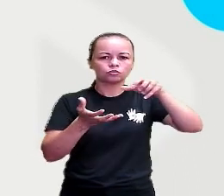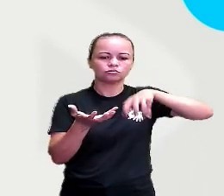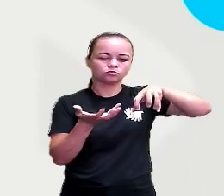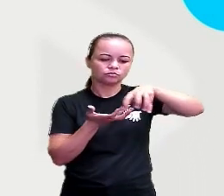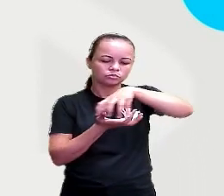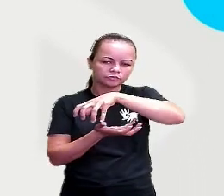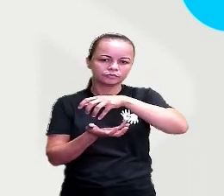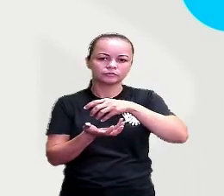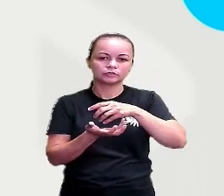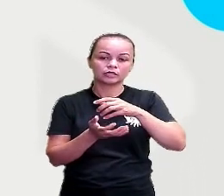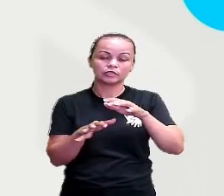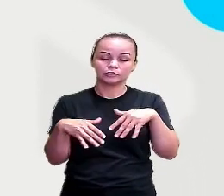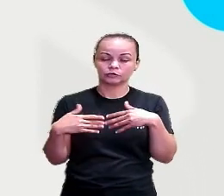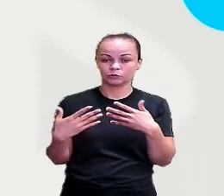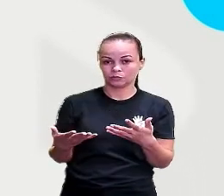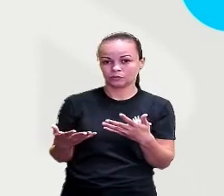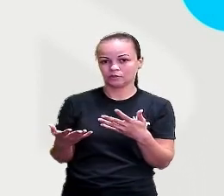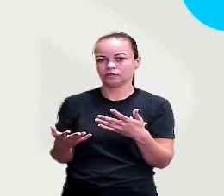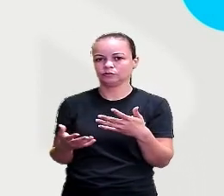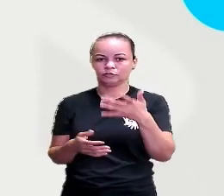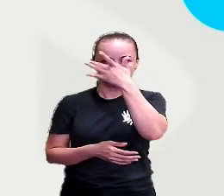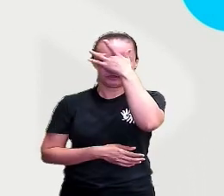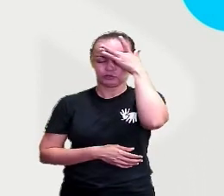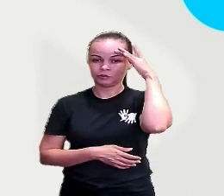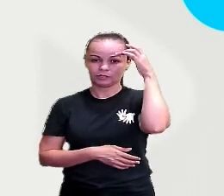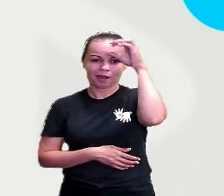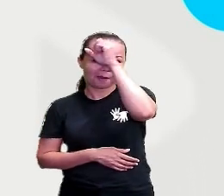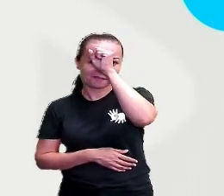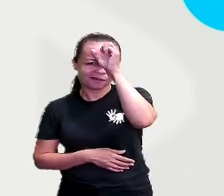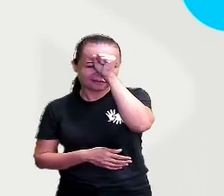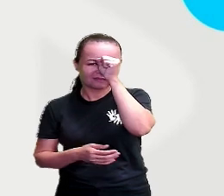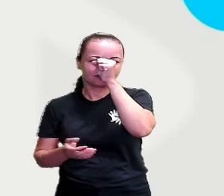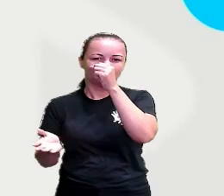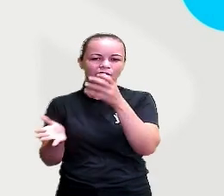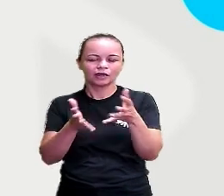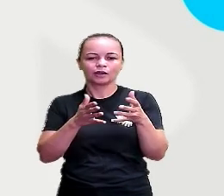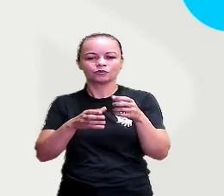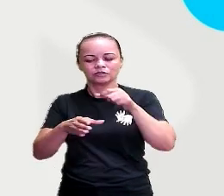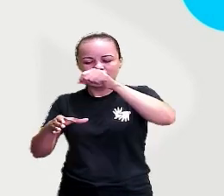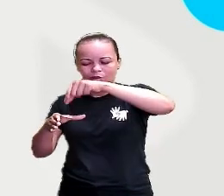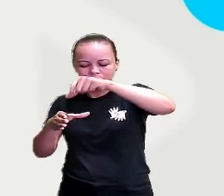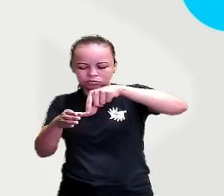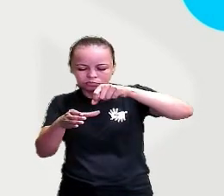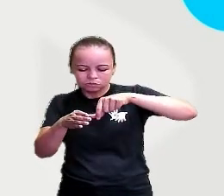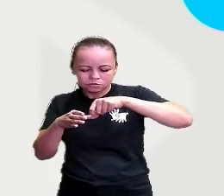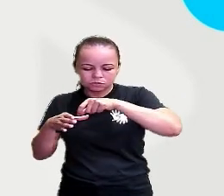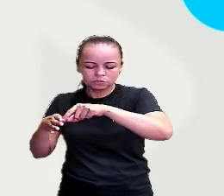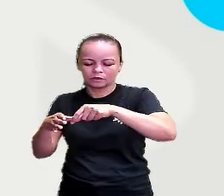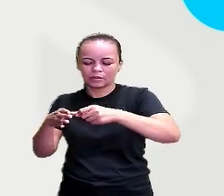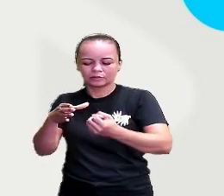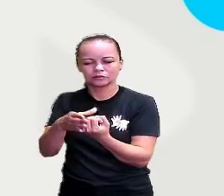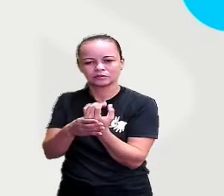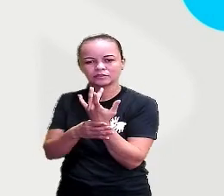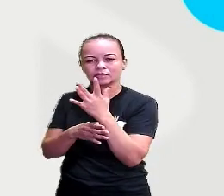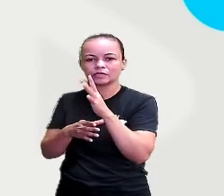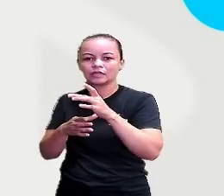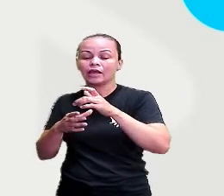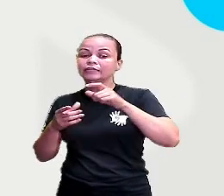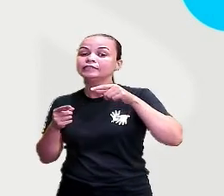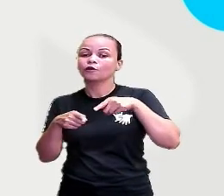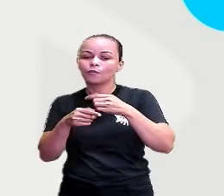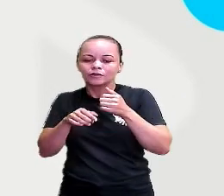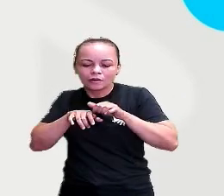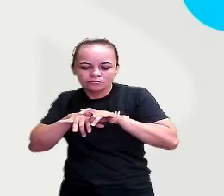aprenderam, certo? A cultivar os alimentos e como eles começaram a discernir pelo mundo todo, certo?